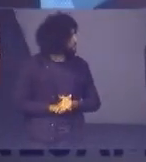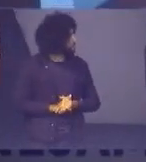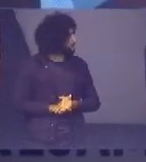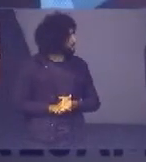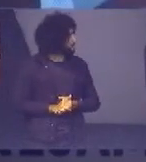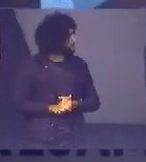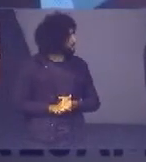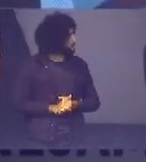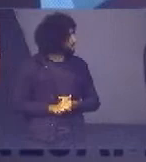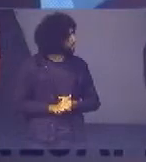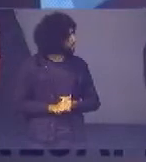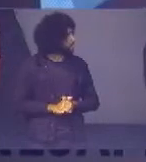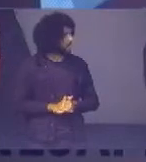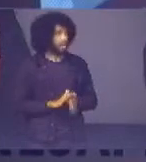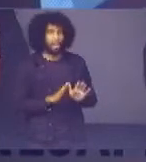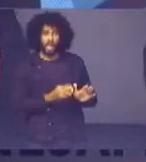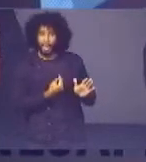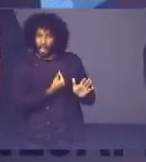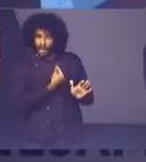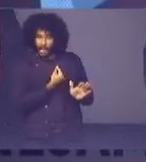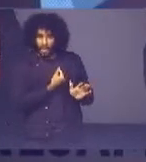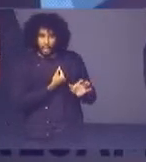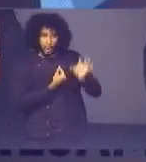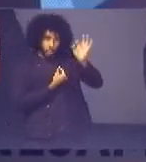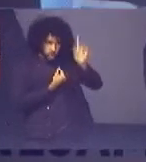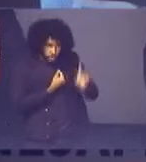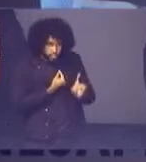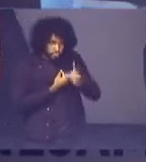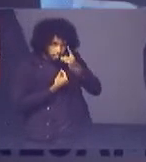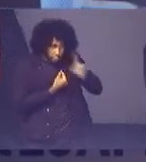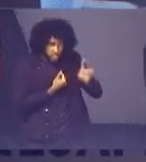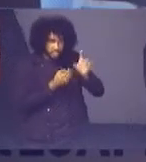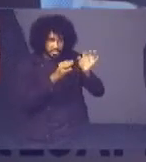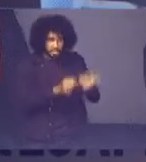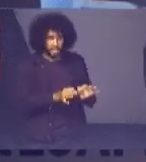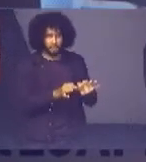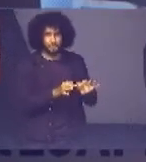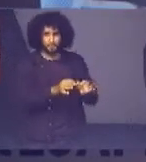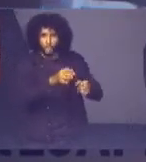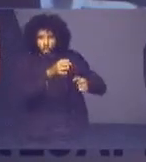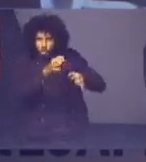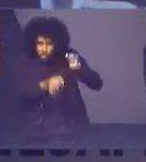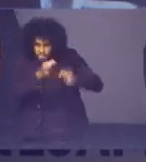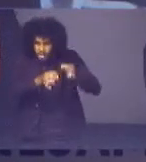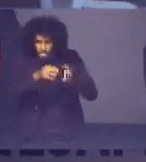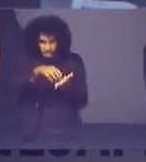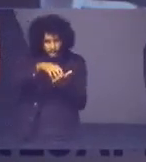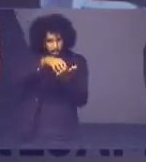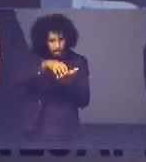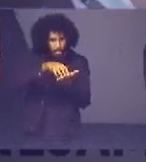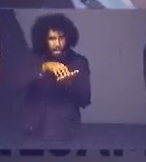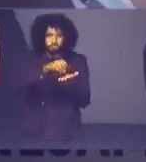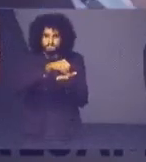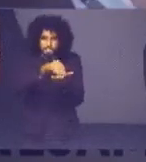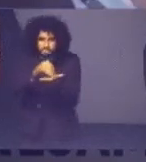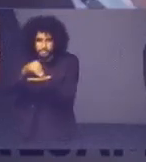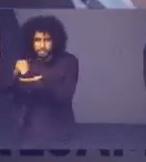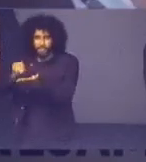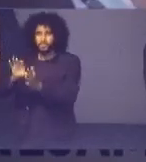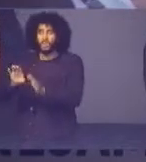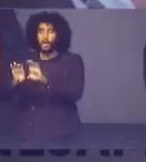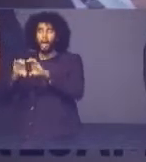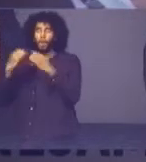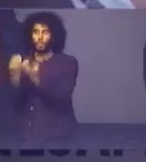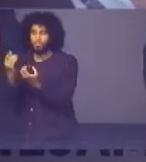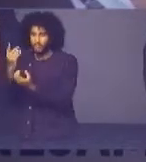Coloque sua vida em dia. É dessa forma que o projeto Justiça no Bairro é divulgado. Nesta edição, a comunidade